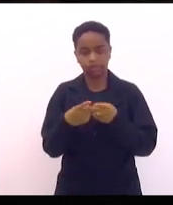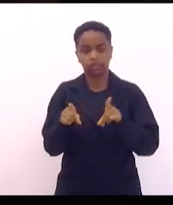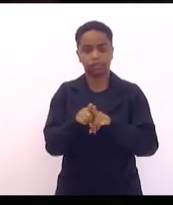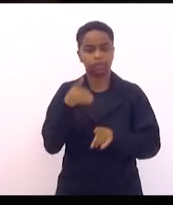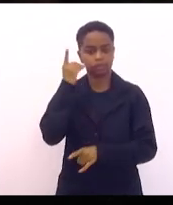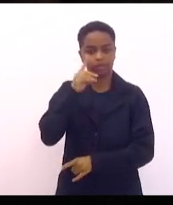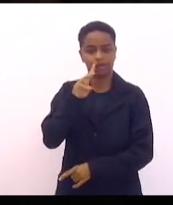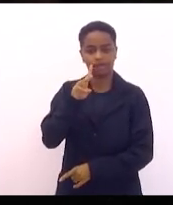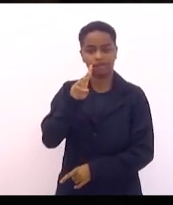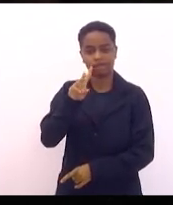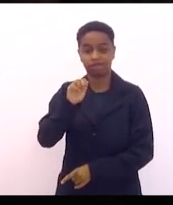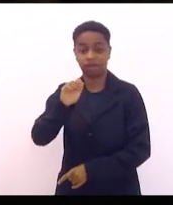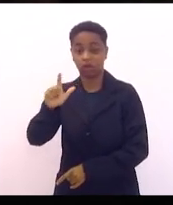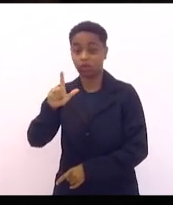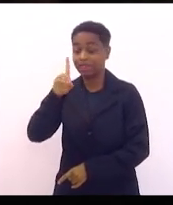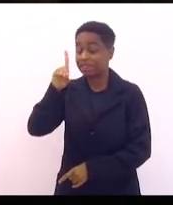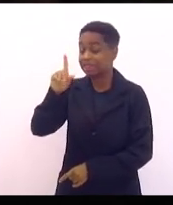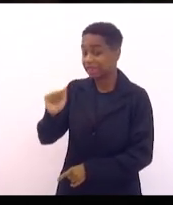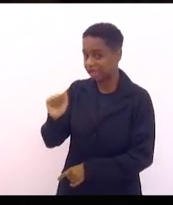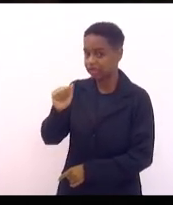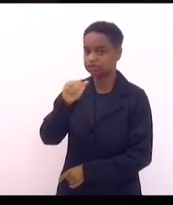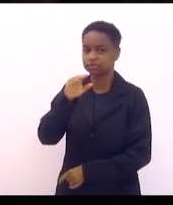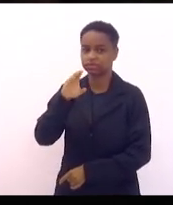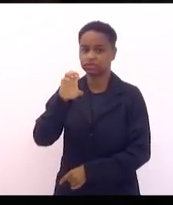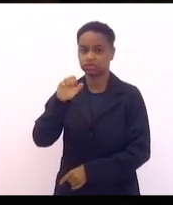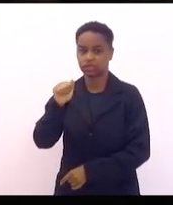Val da Seasa.